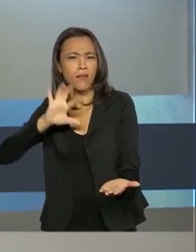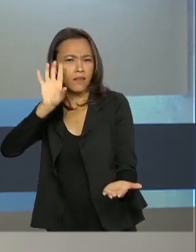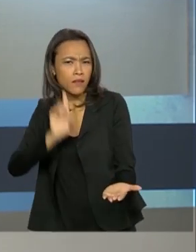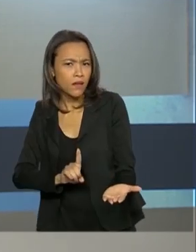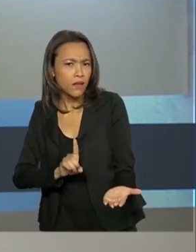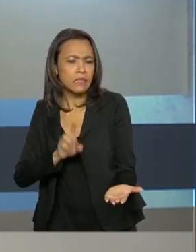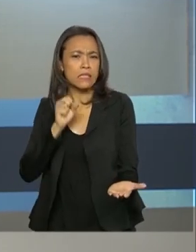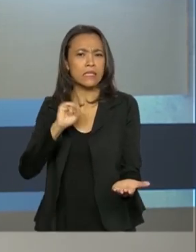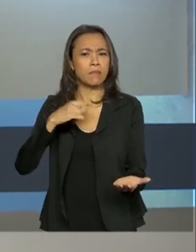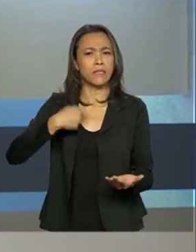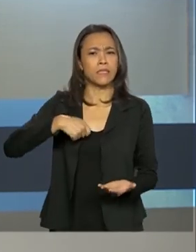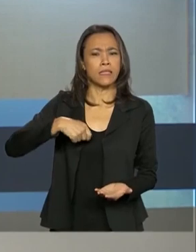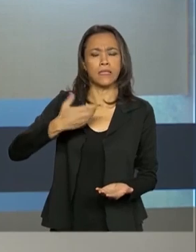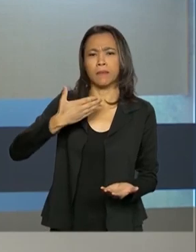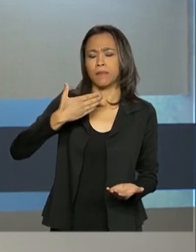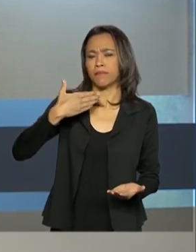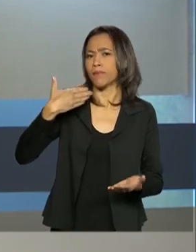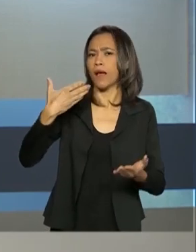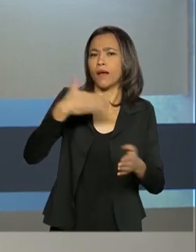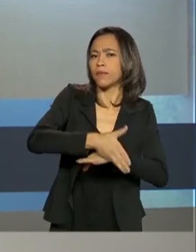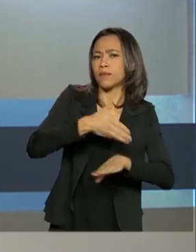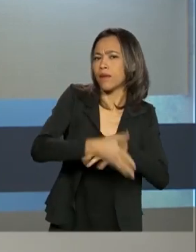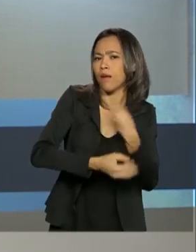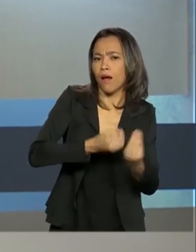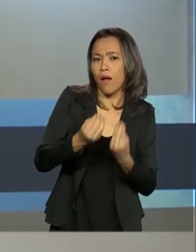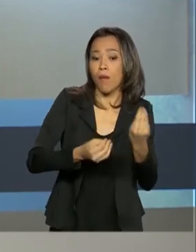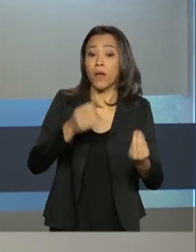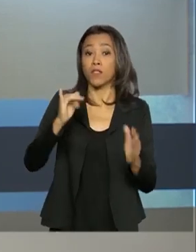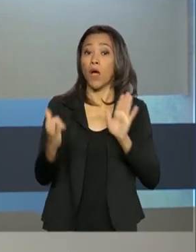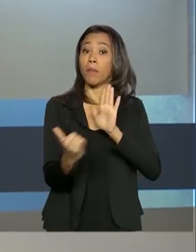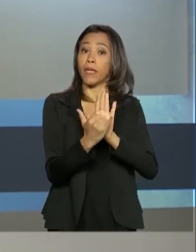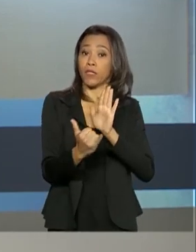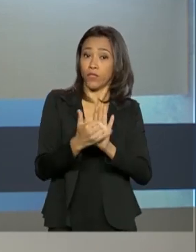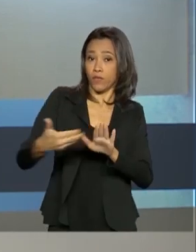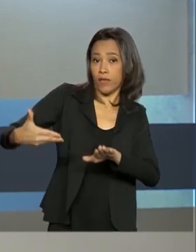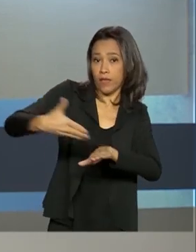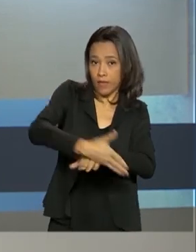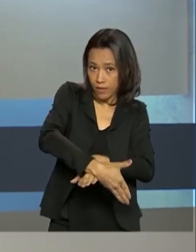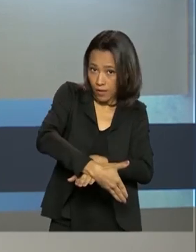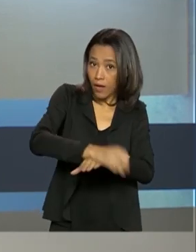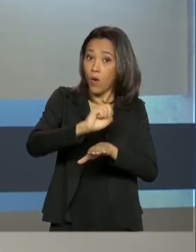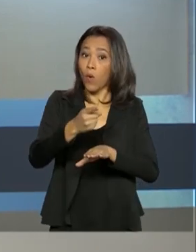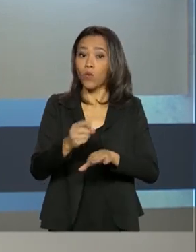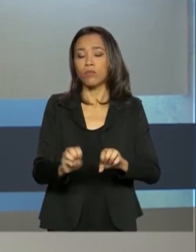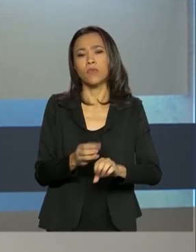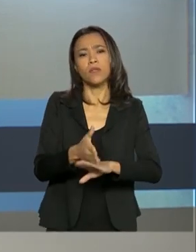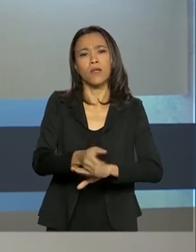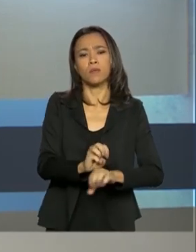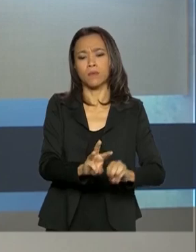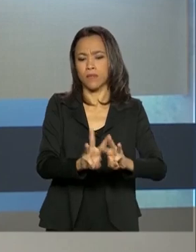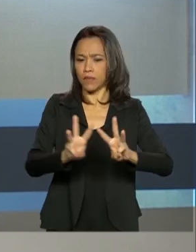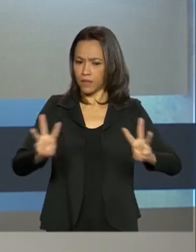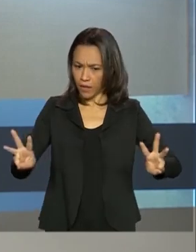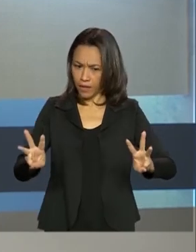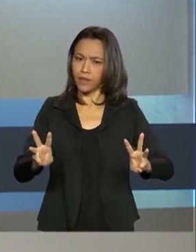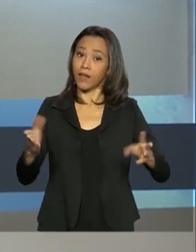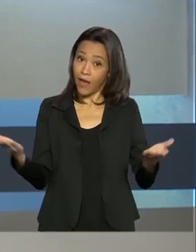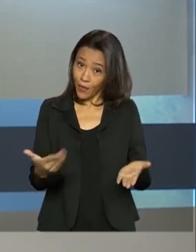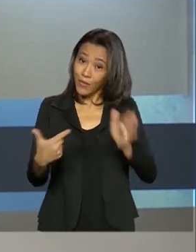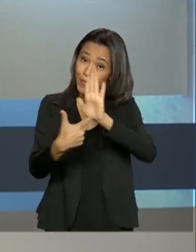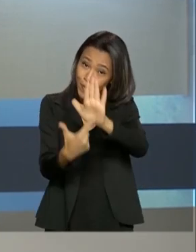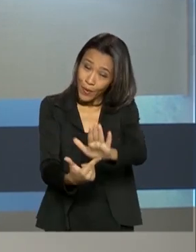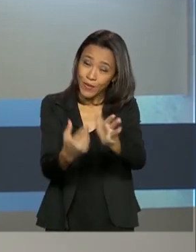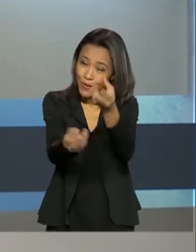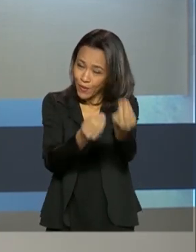precisa solicitar acesso ao recurso, basta baixar o aplicativo ou entrar no site criado para o programa. A gente mostra agora para